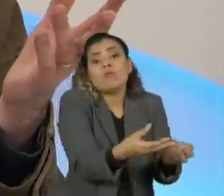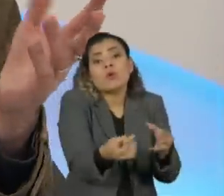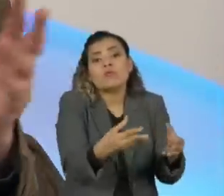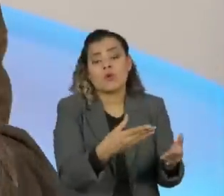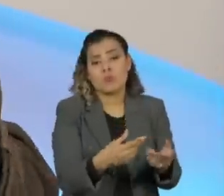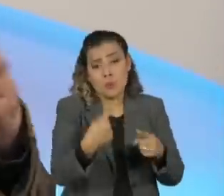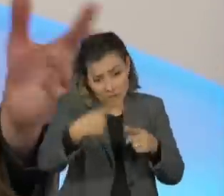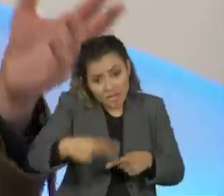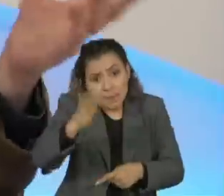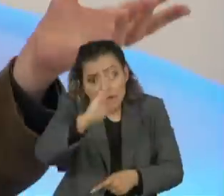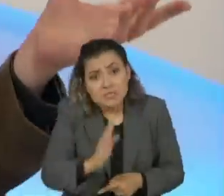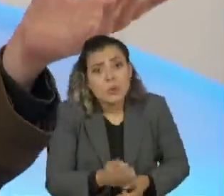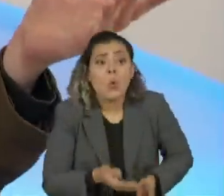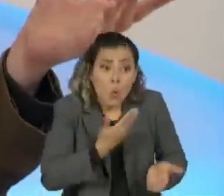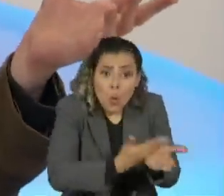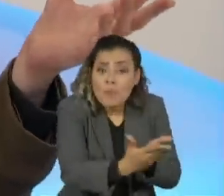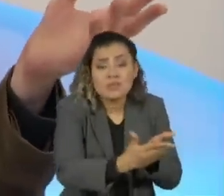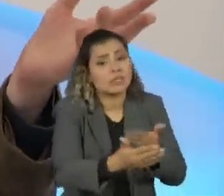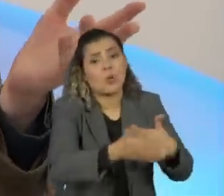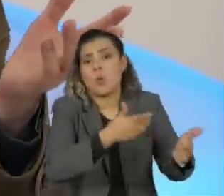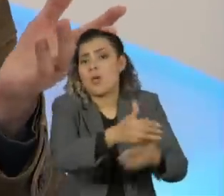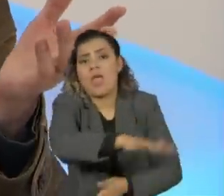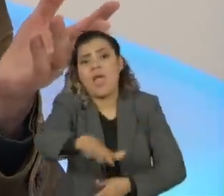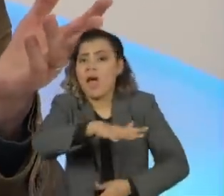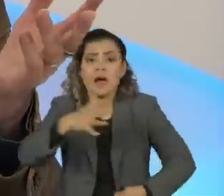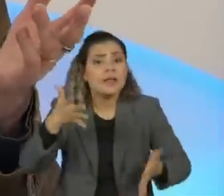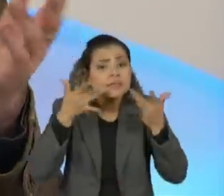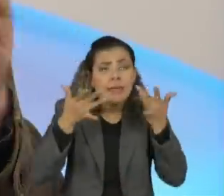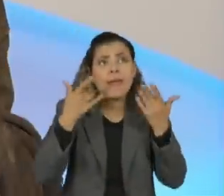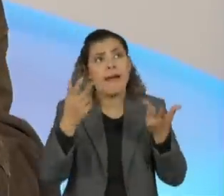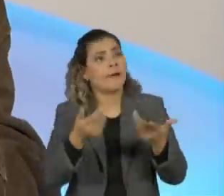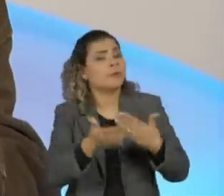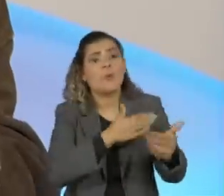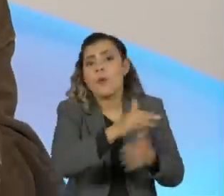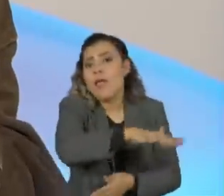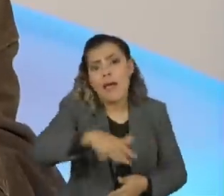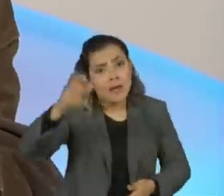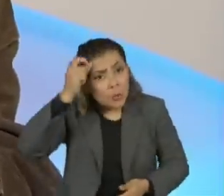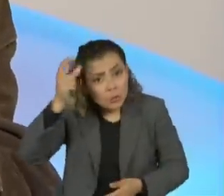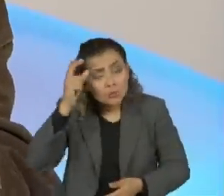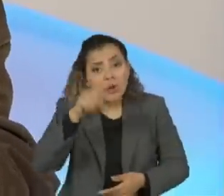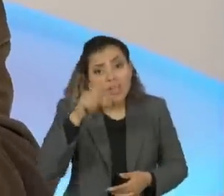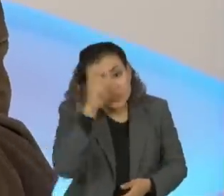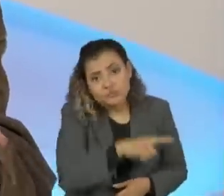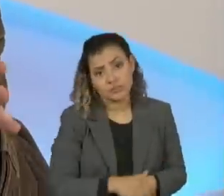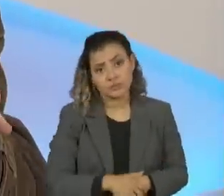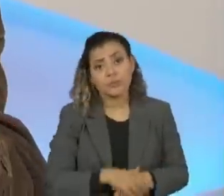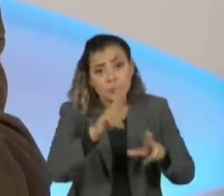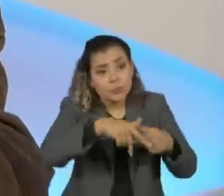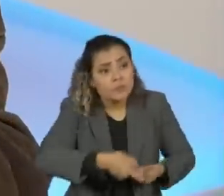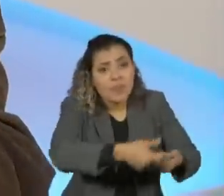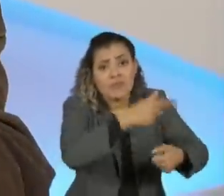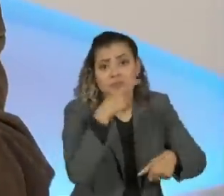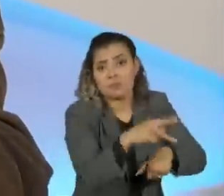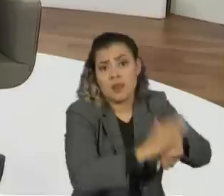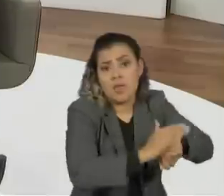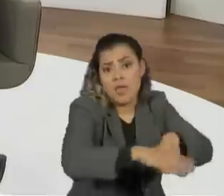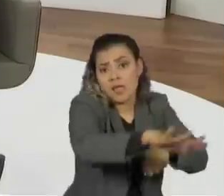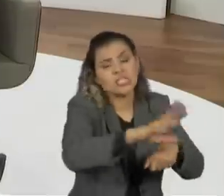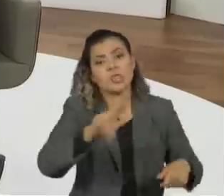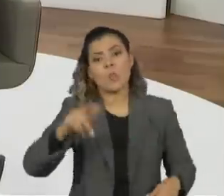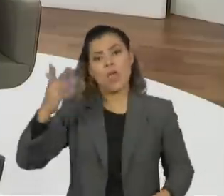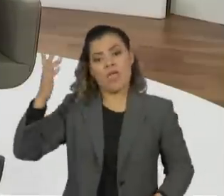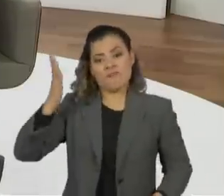no Brasil, basicamente, seja de que setor você seja, está entendendo? Então, o aconteceu, recapitulando, foi exatamente isso, eu não sei como